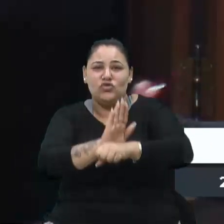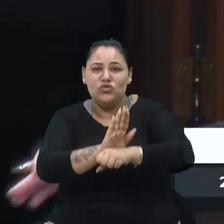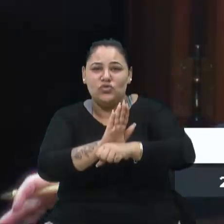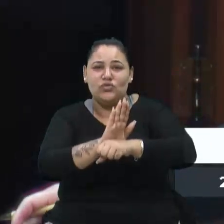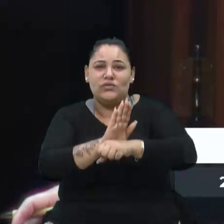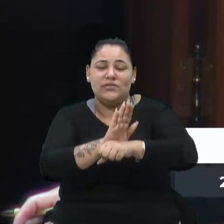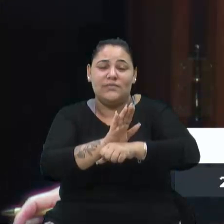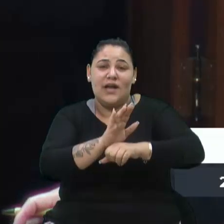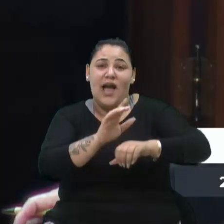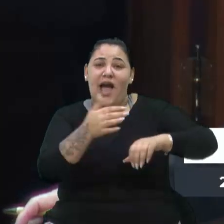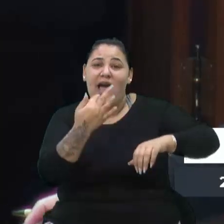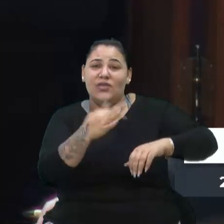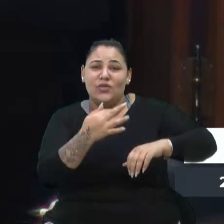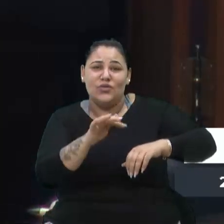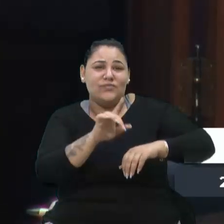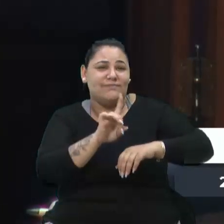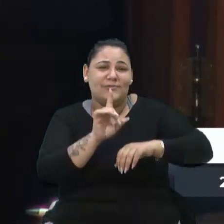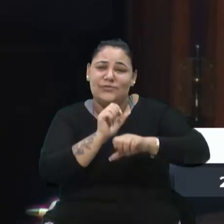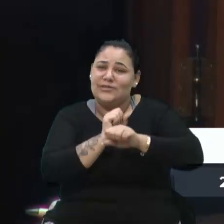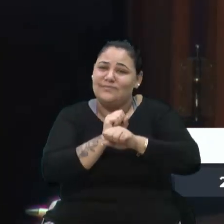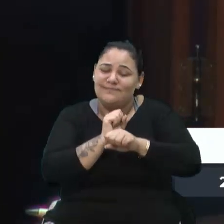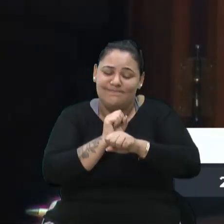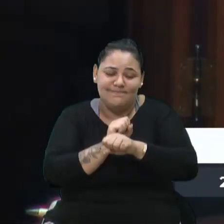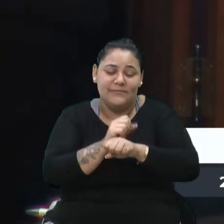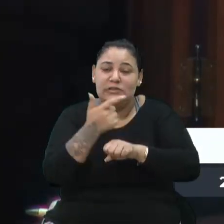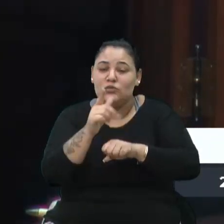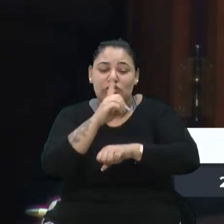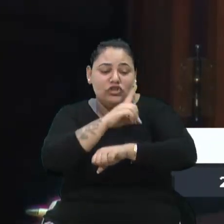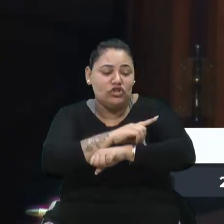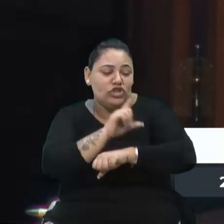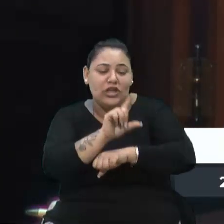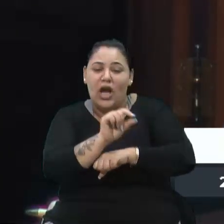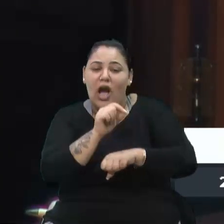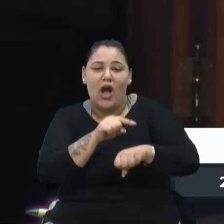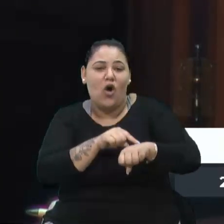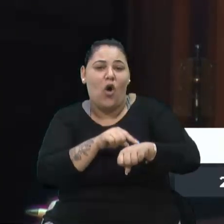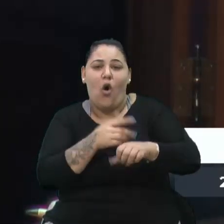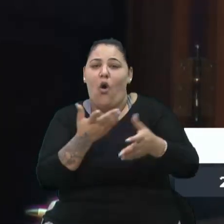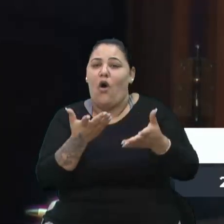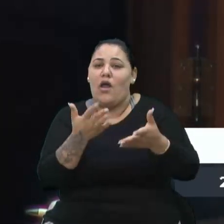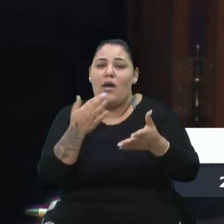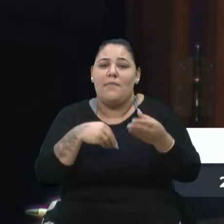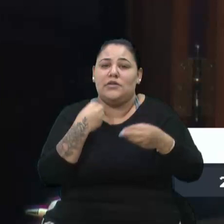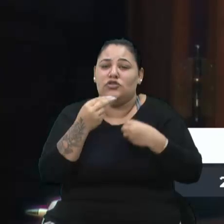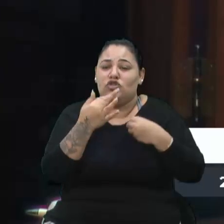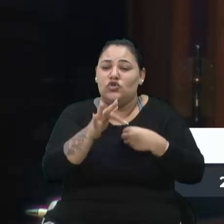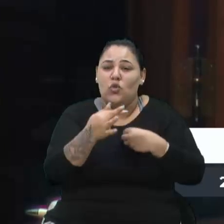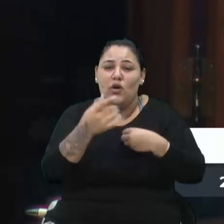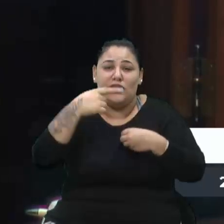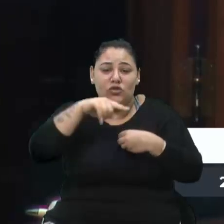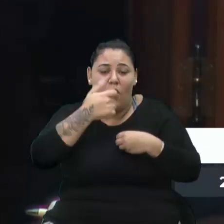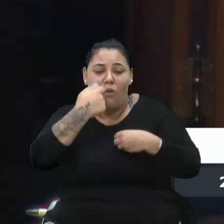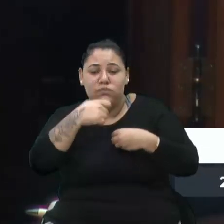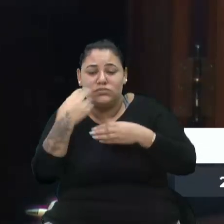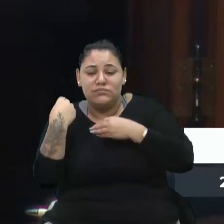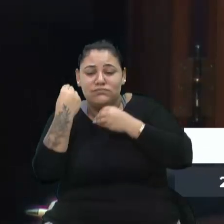dia, não tem hora, e é preciso que nós venhamos dar, então, esta atenção